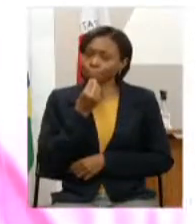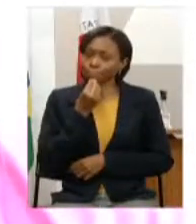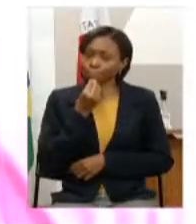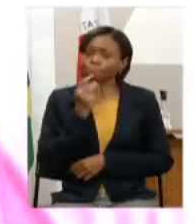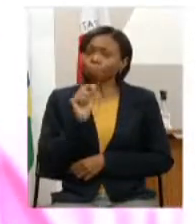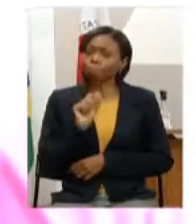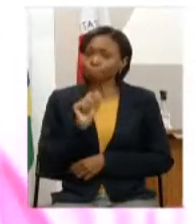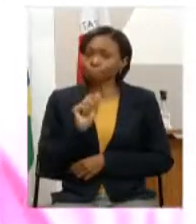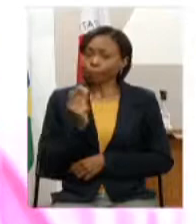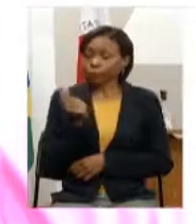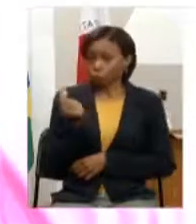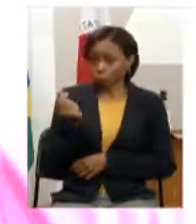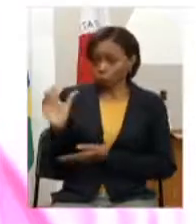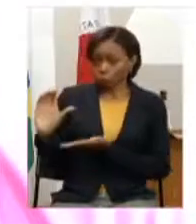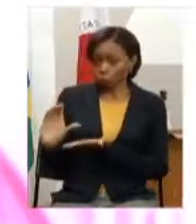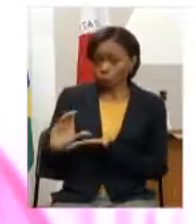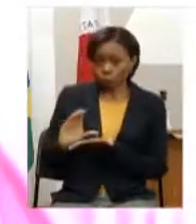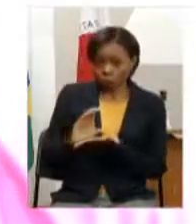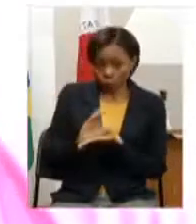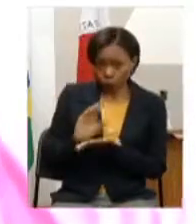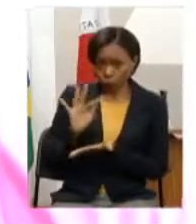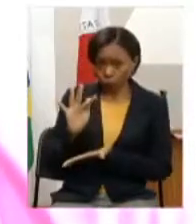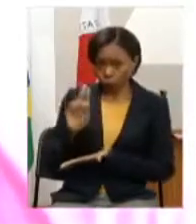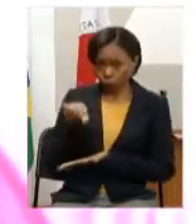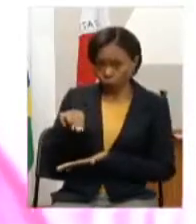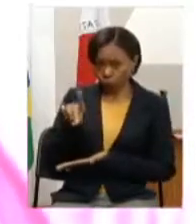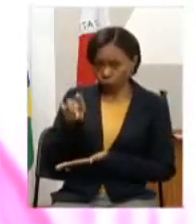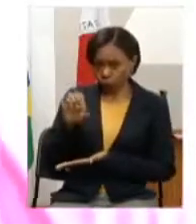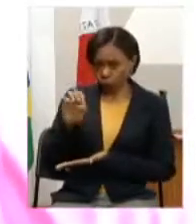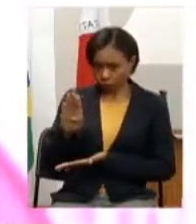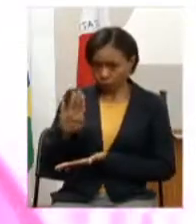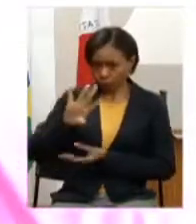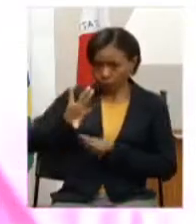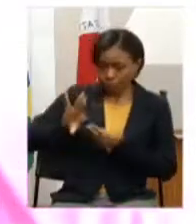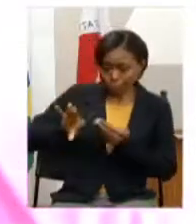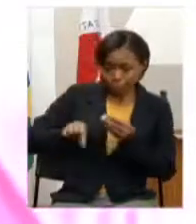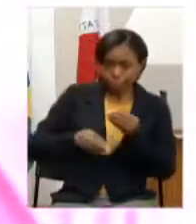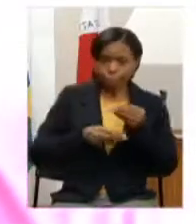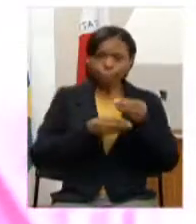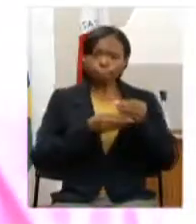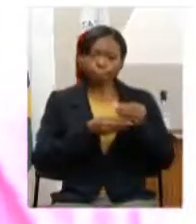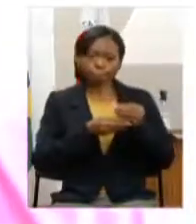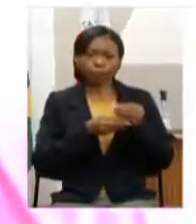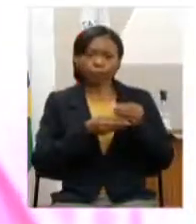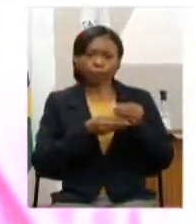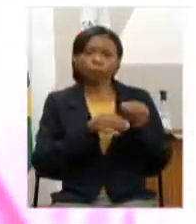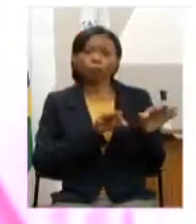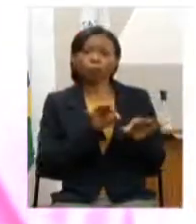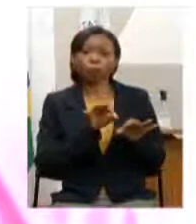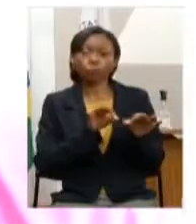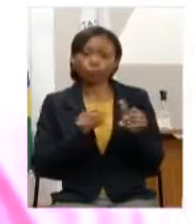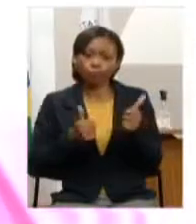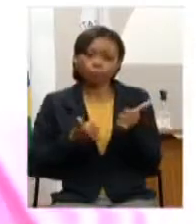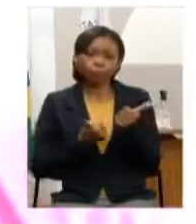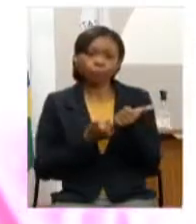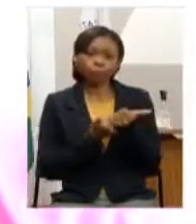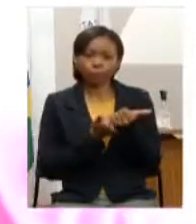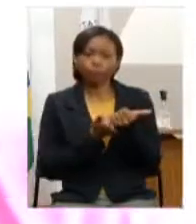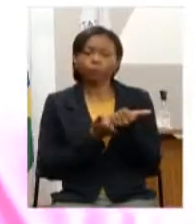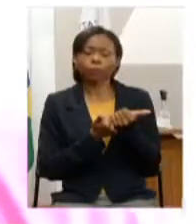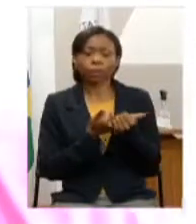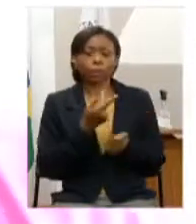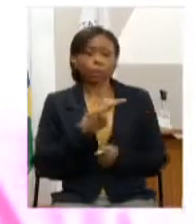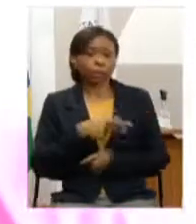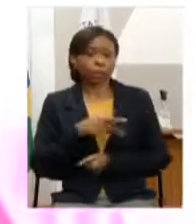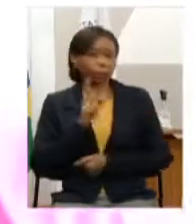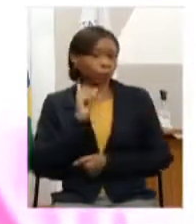que o recurso que viria do conto do Fundeb ele fosse complementar ao programa de apoio que já existia em Minas Gerais